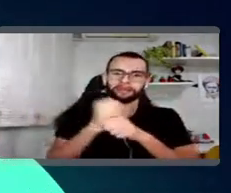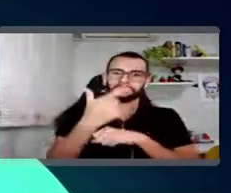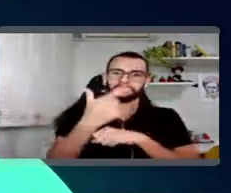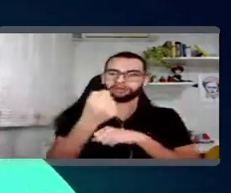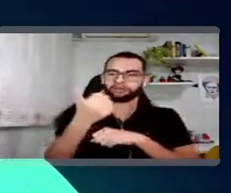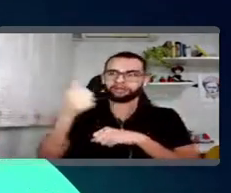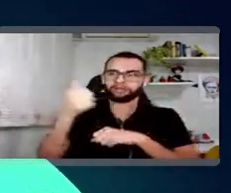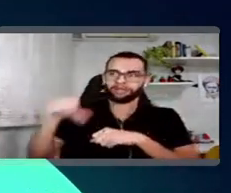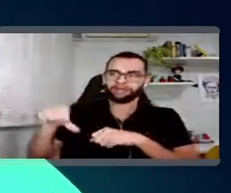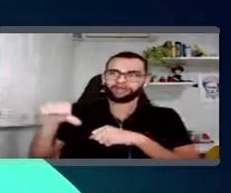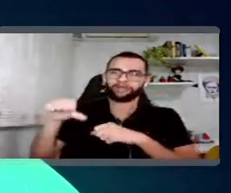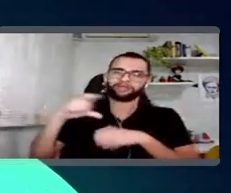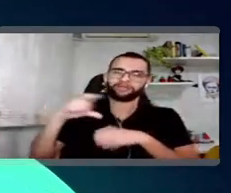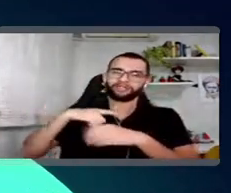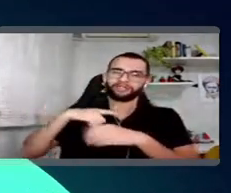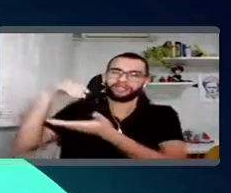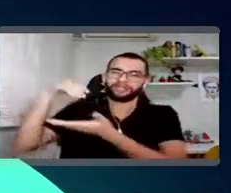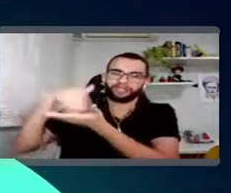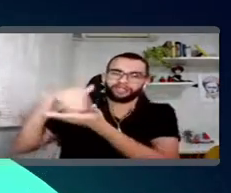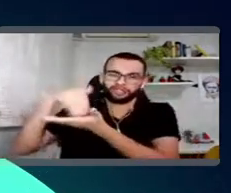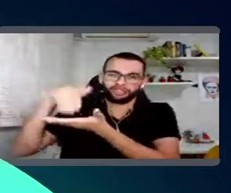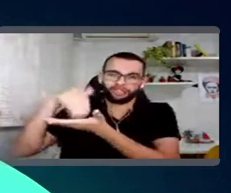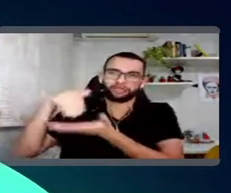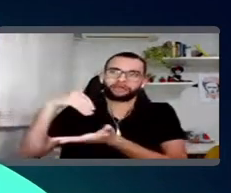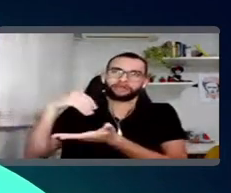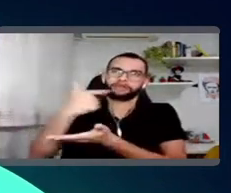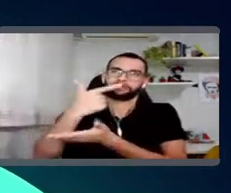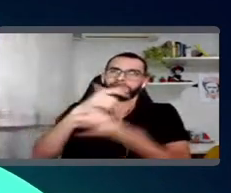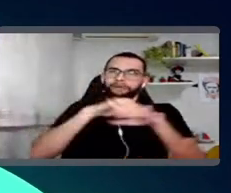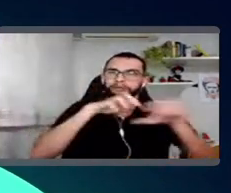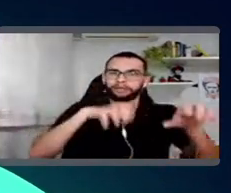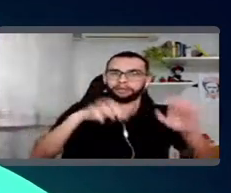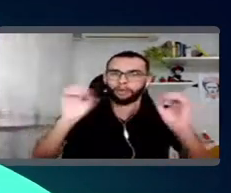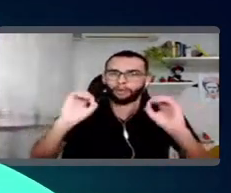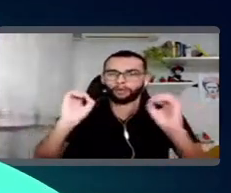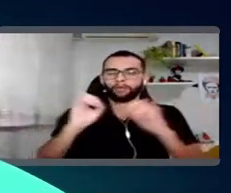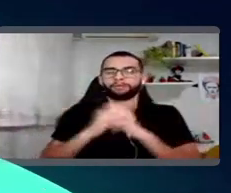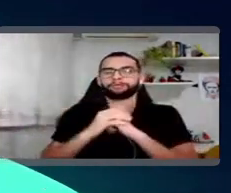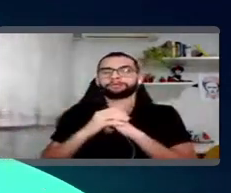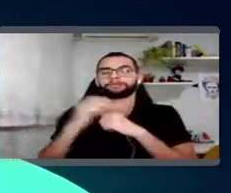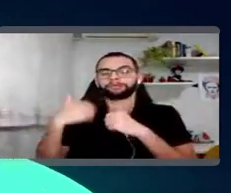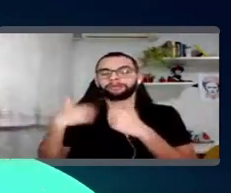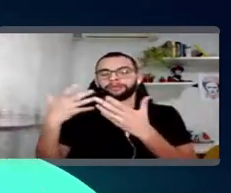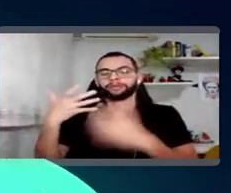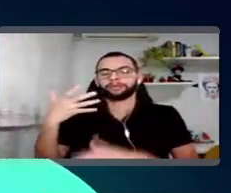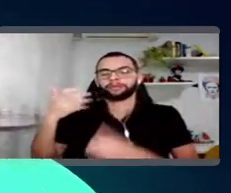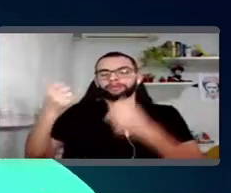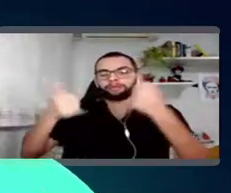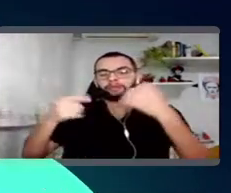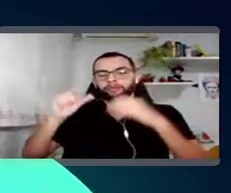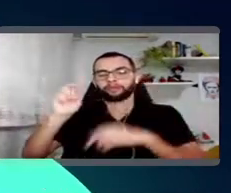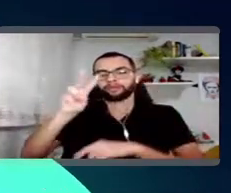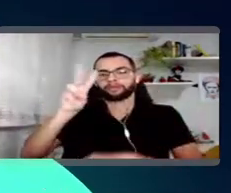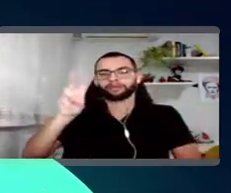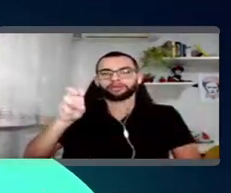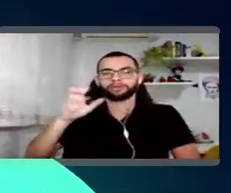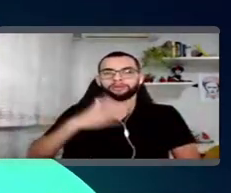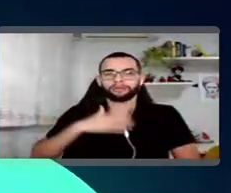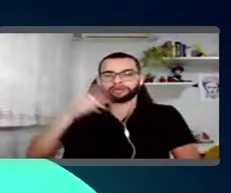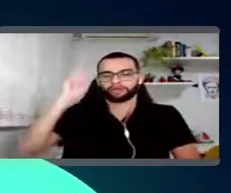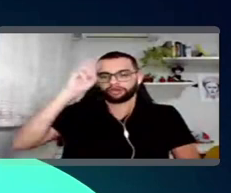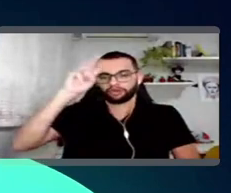que a gente ainda é para o escritório, não existia esse negócio de pandemia, nada disso. E, bom, queria contar para vocês um pouquinho da minha história, do que eu faço aqui,